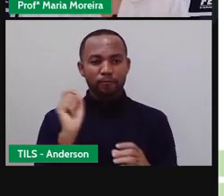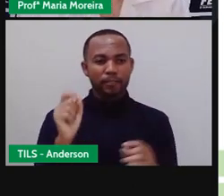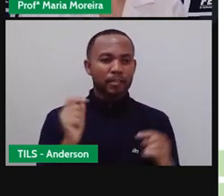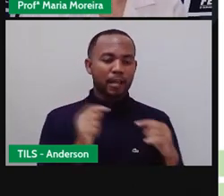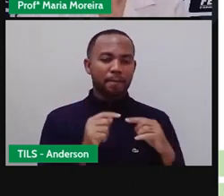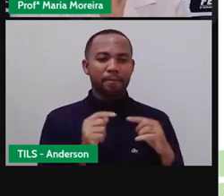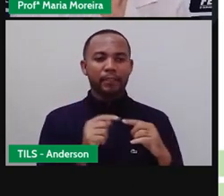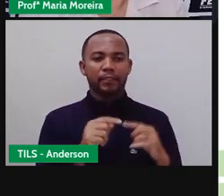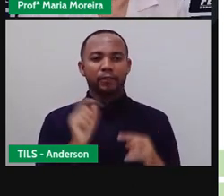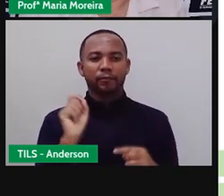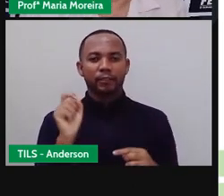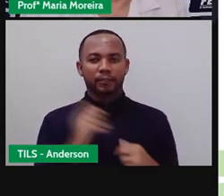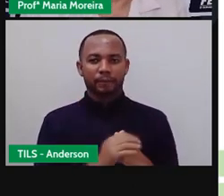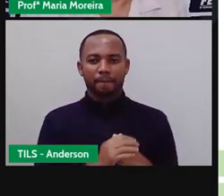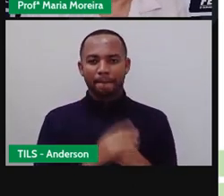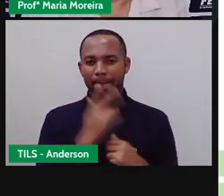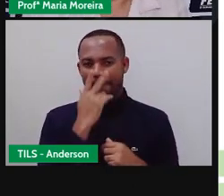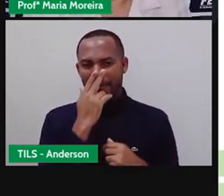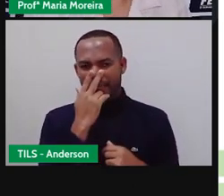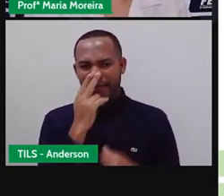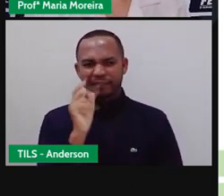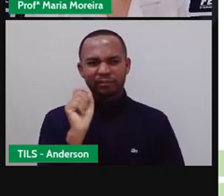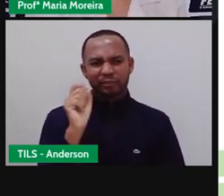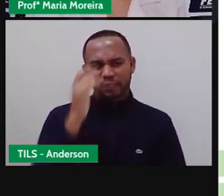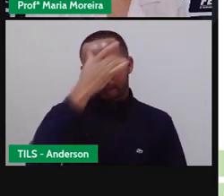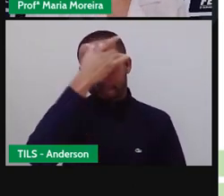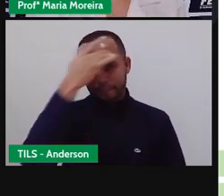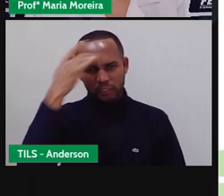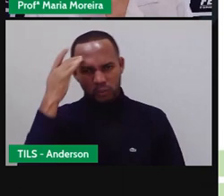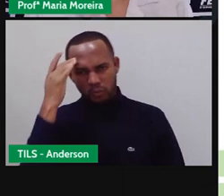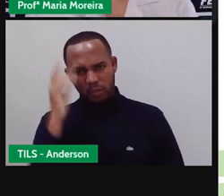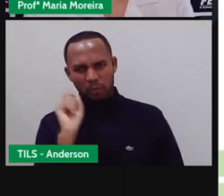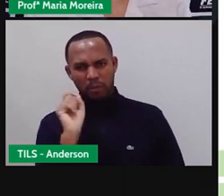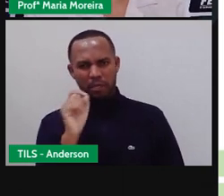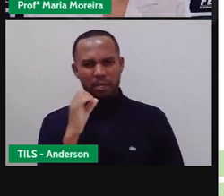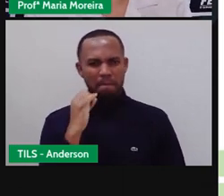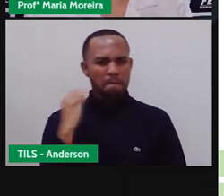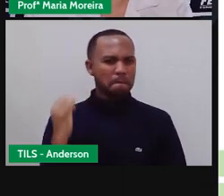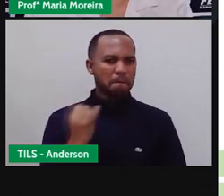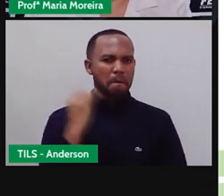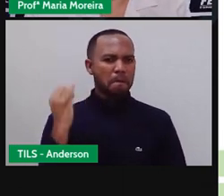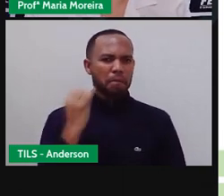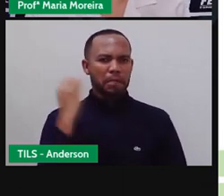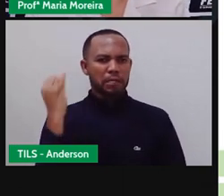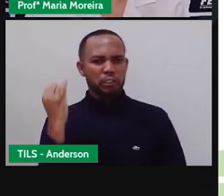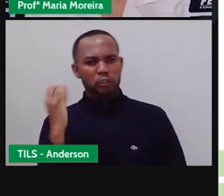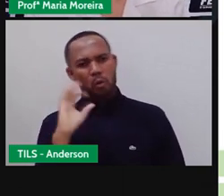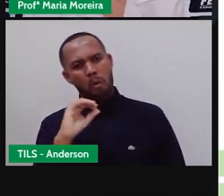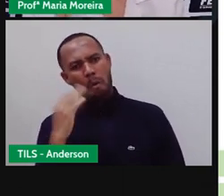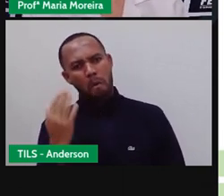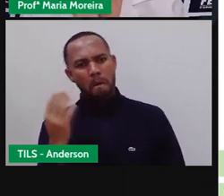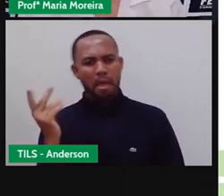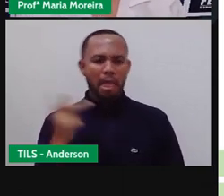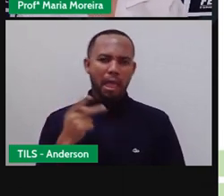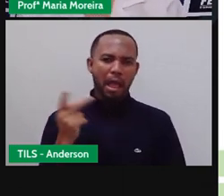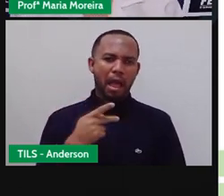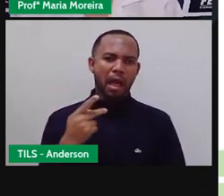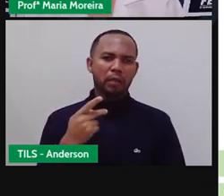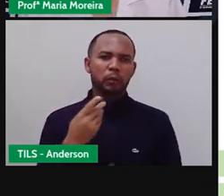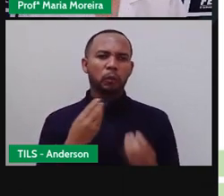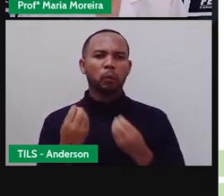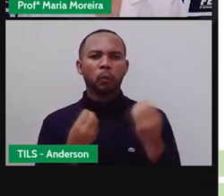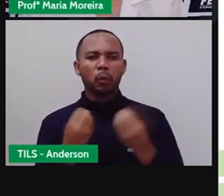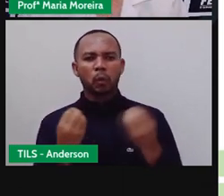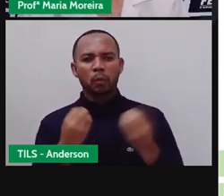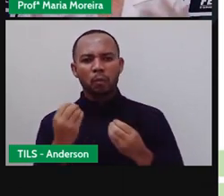taueio aqui agora. Parece o quê? Parece uma pessoa bacana ou será que ele tá fazendo alguma coisa aí meio que errada, não isso? Vamos falar